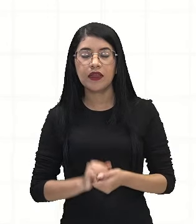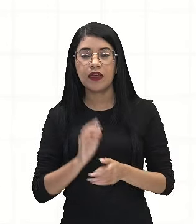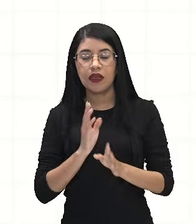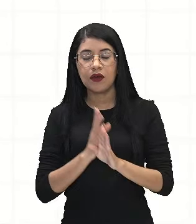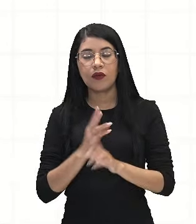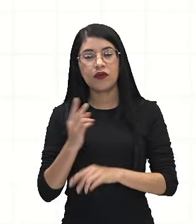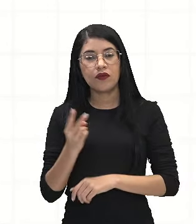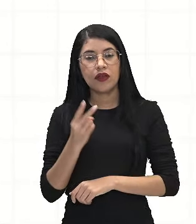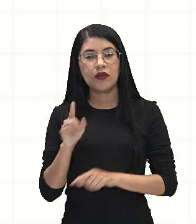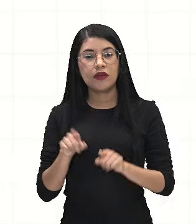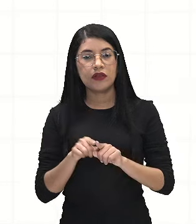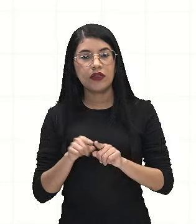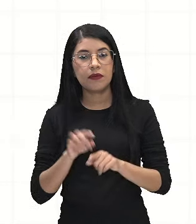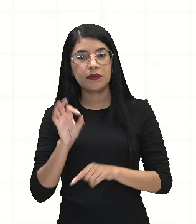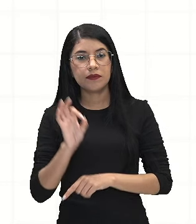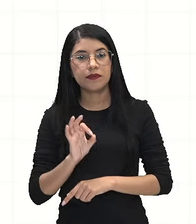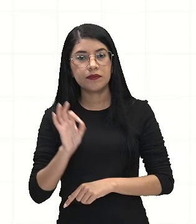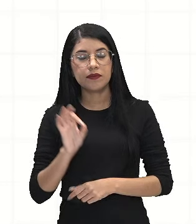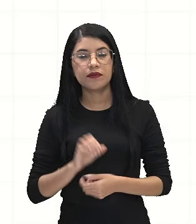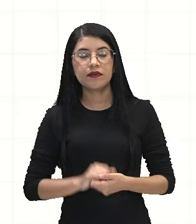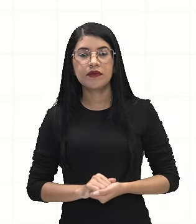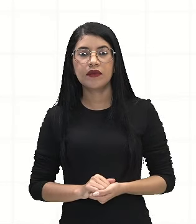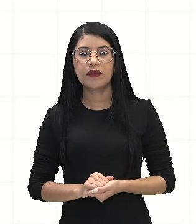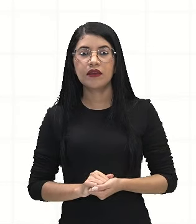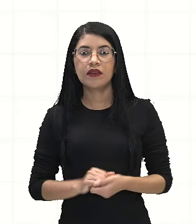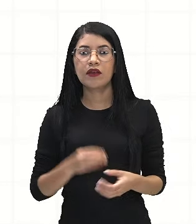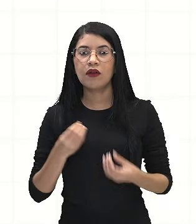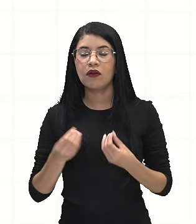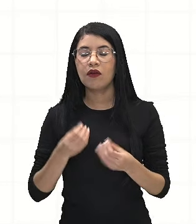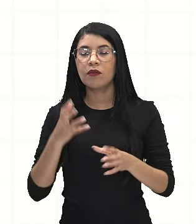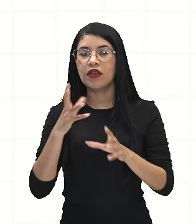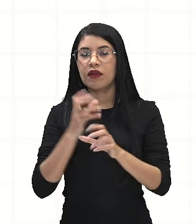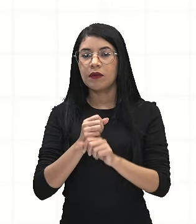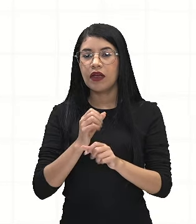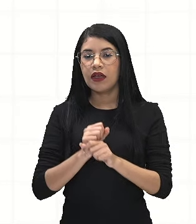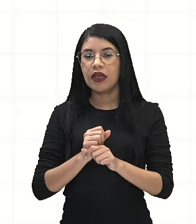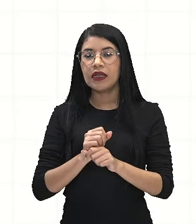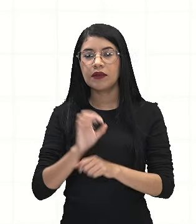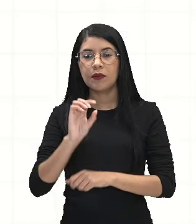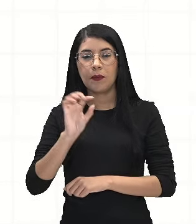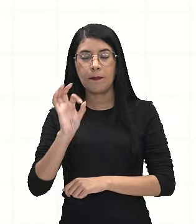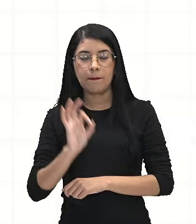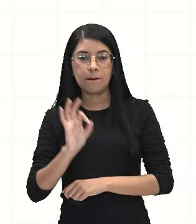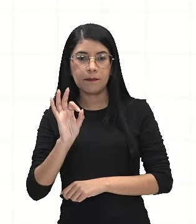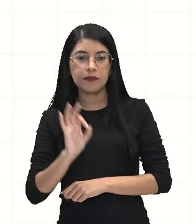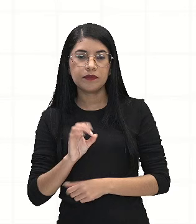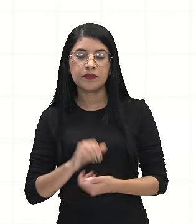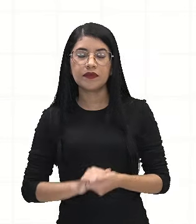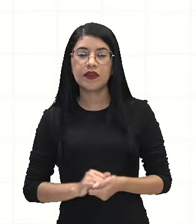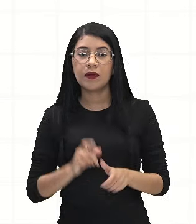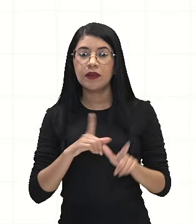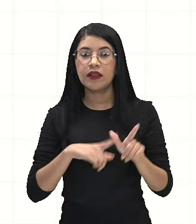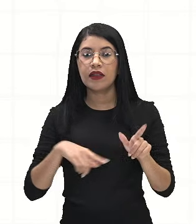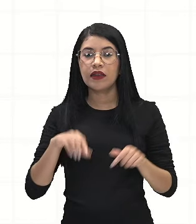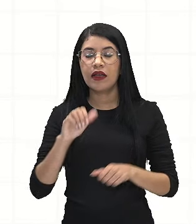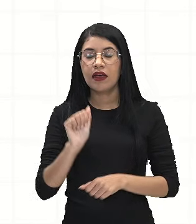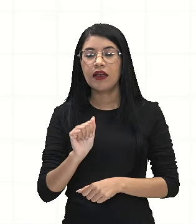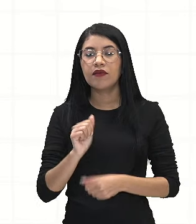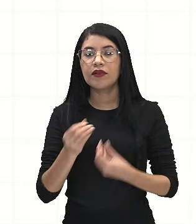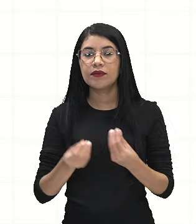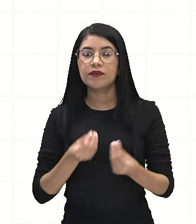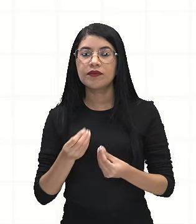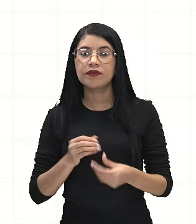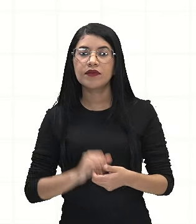da questão. Agora a gente vai ver aqui como ficaria esse resultado em percentual. Lembra que na letra A eu coloquei